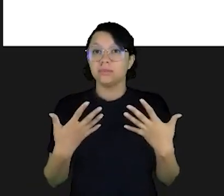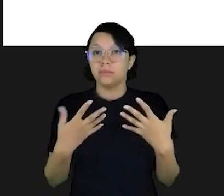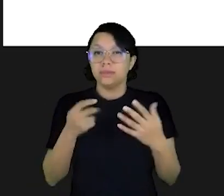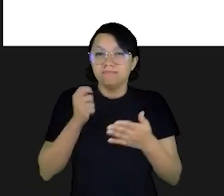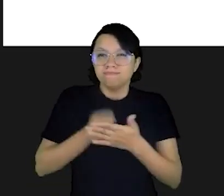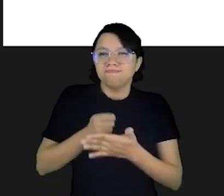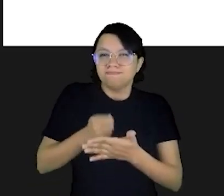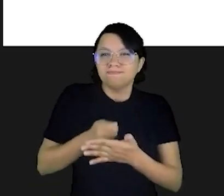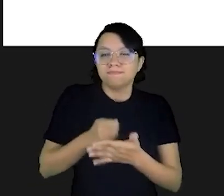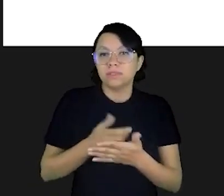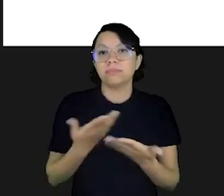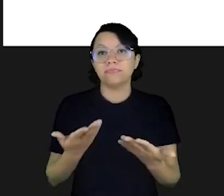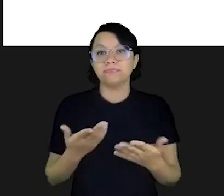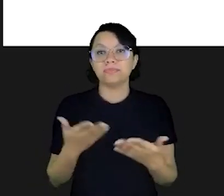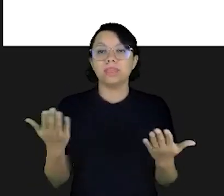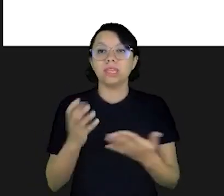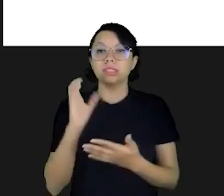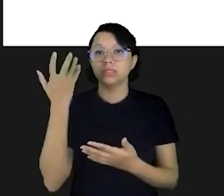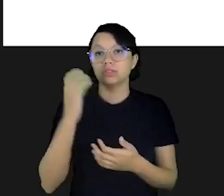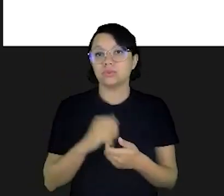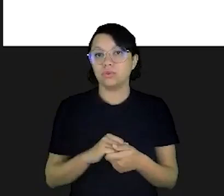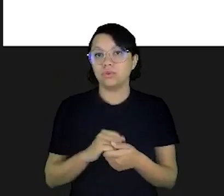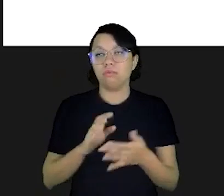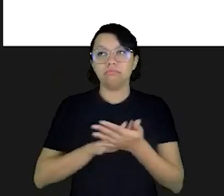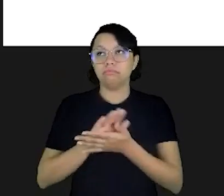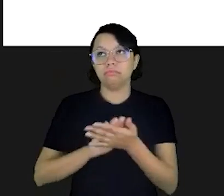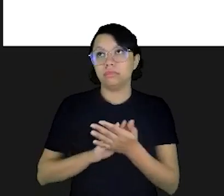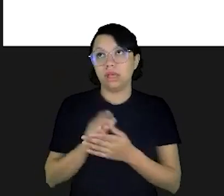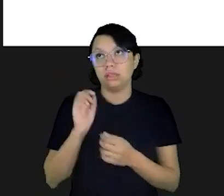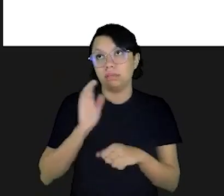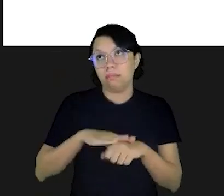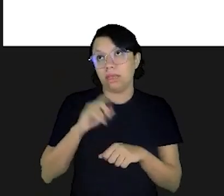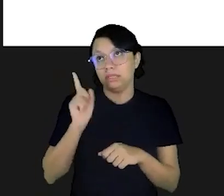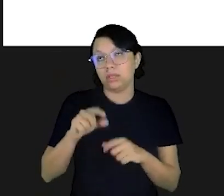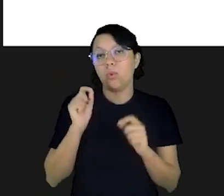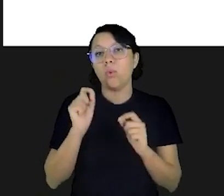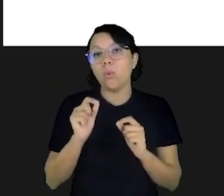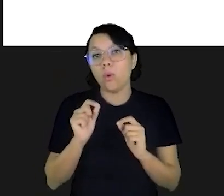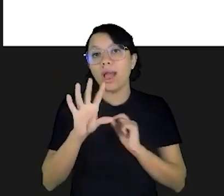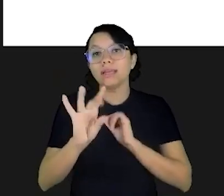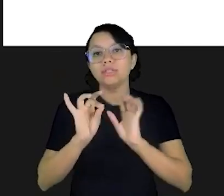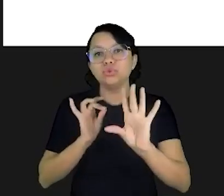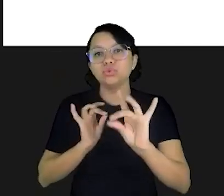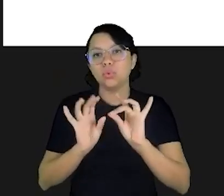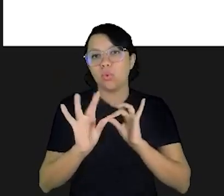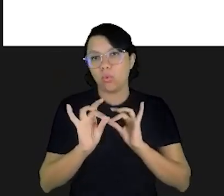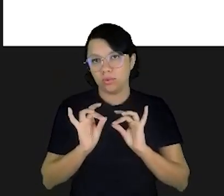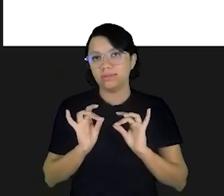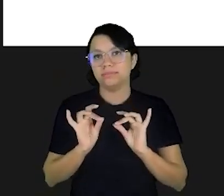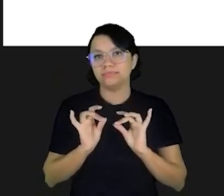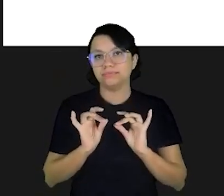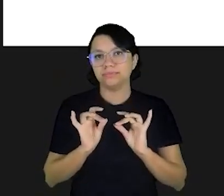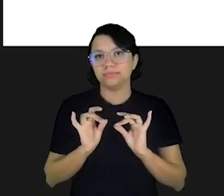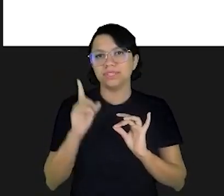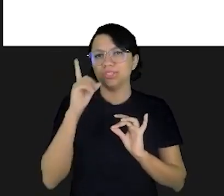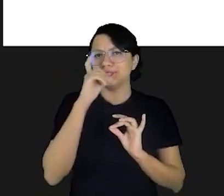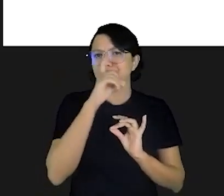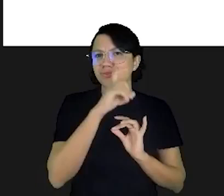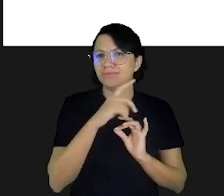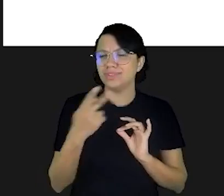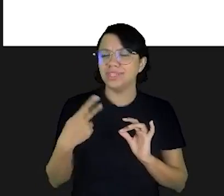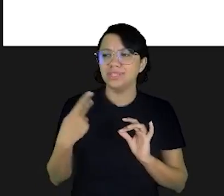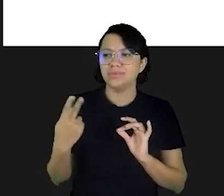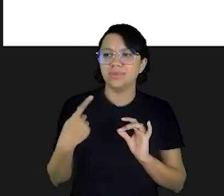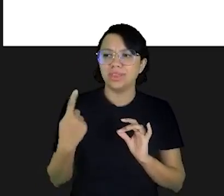mais perseverança. E essas decisões nada mais são do que escolhas. Uma das coisas mais difíceis na nossa